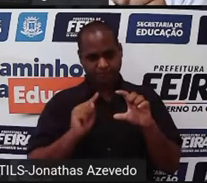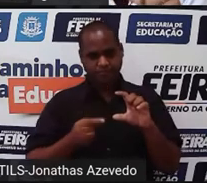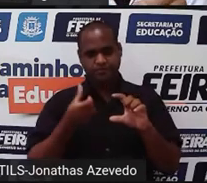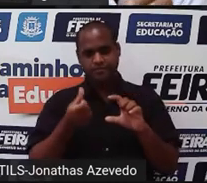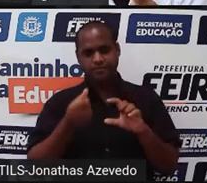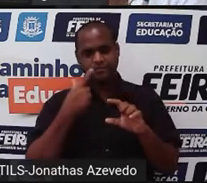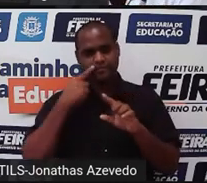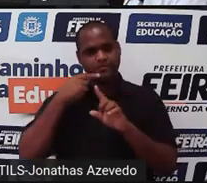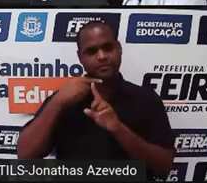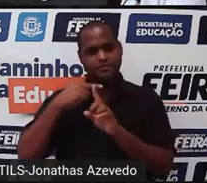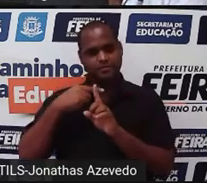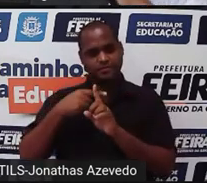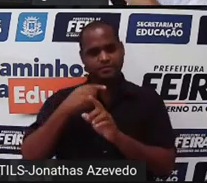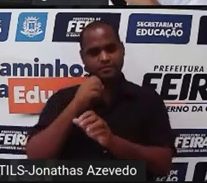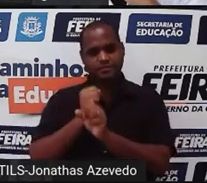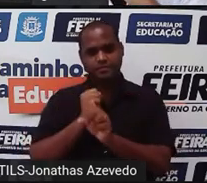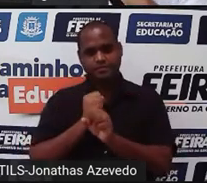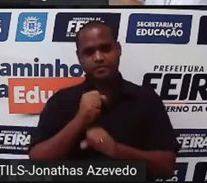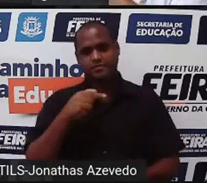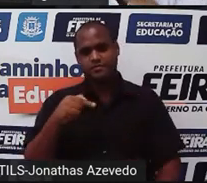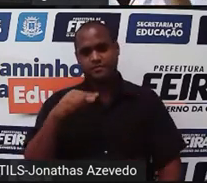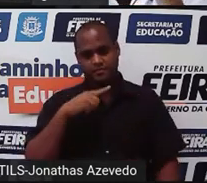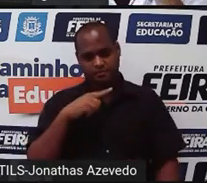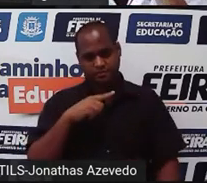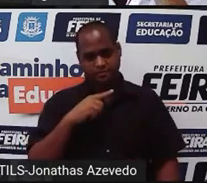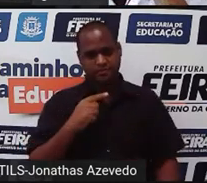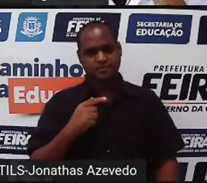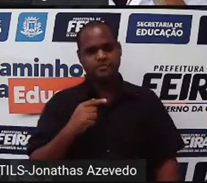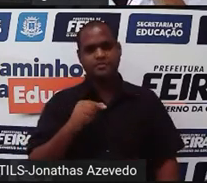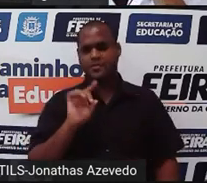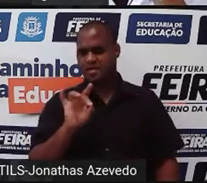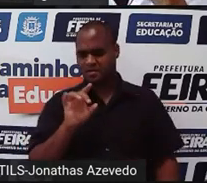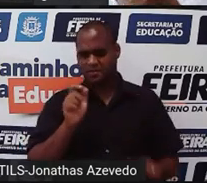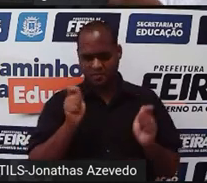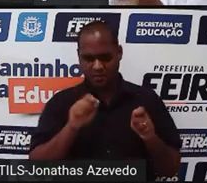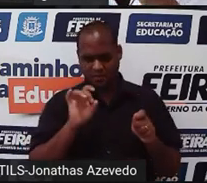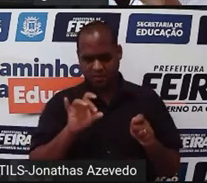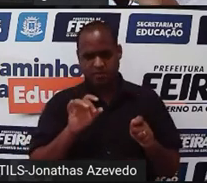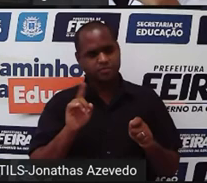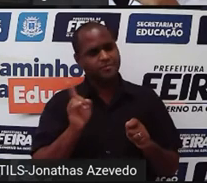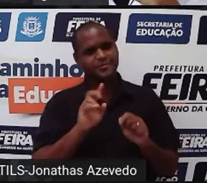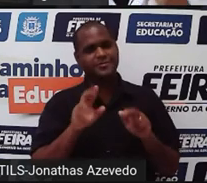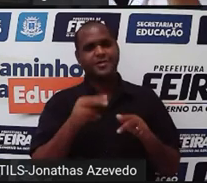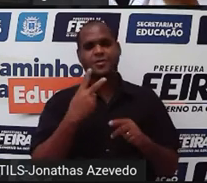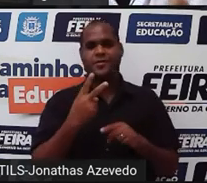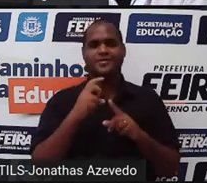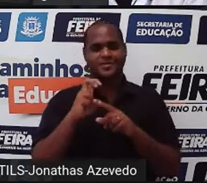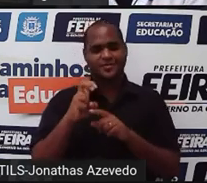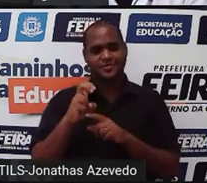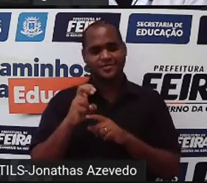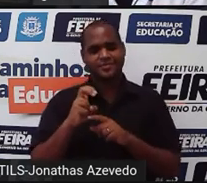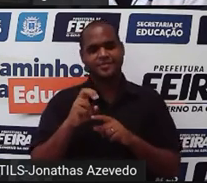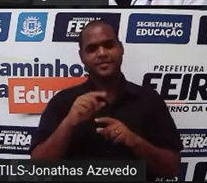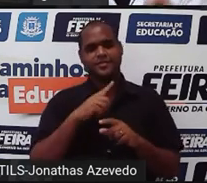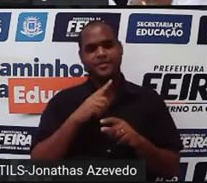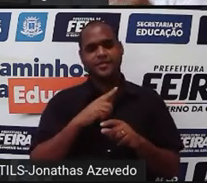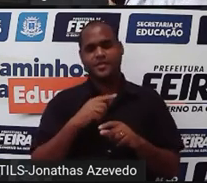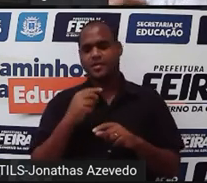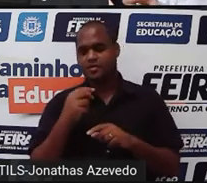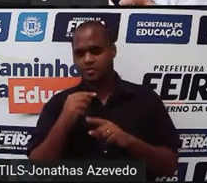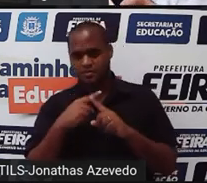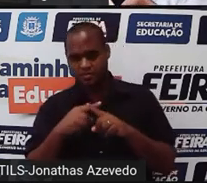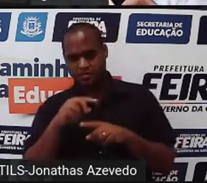7 1 mais 6 é igual a 7 mas não só tem essa possibilidade tem 2 e 5 x igual a 2